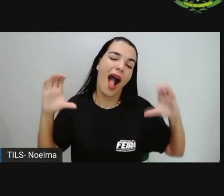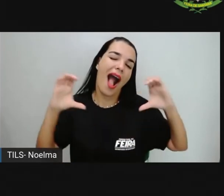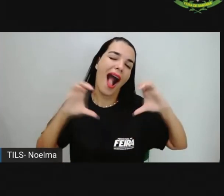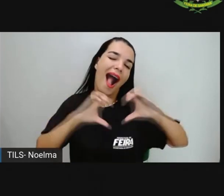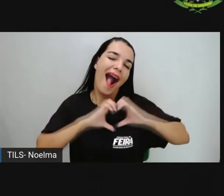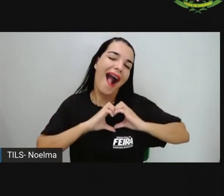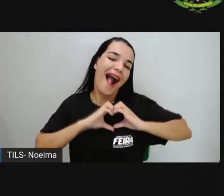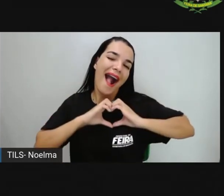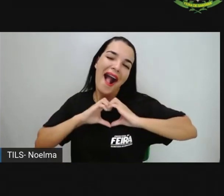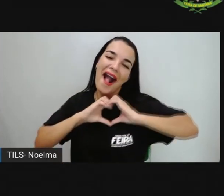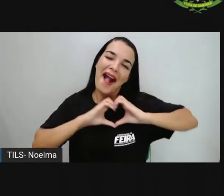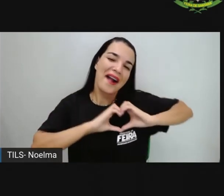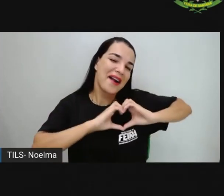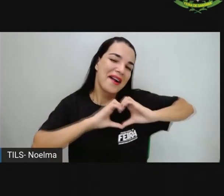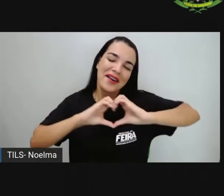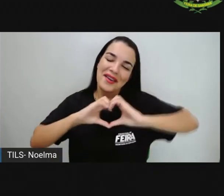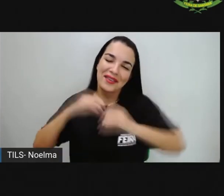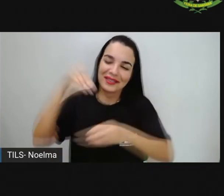estar na escola.